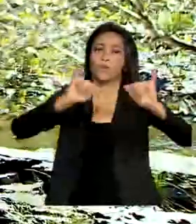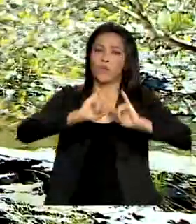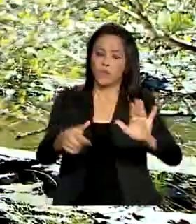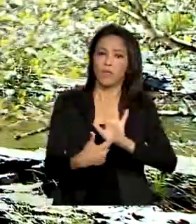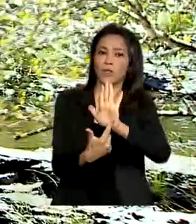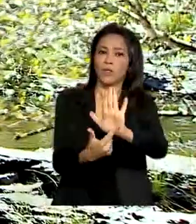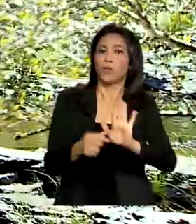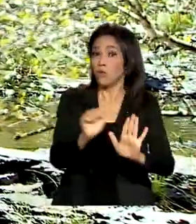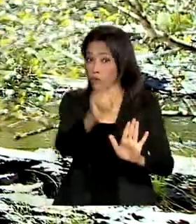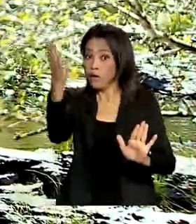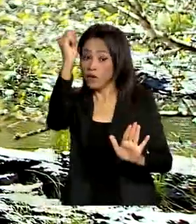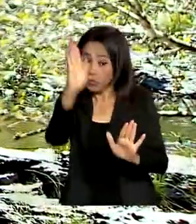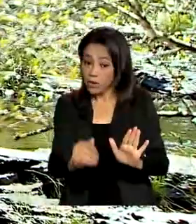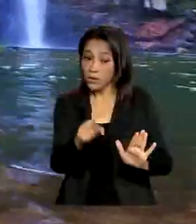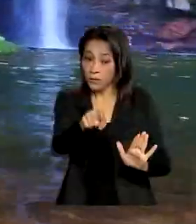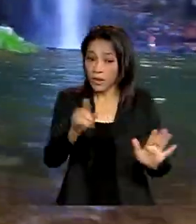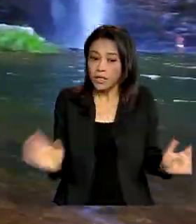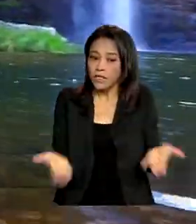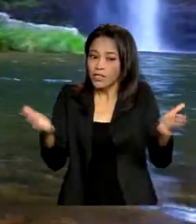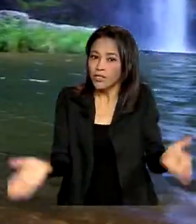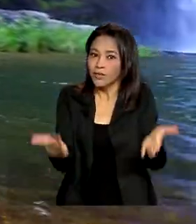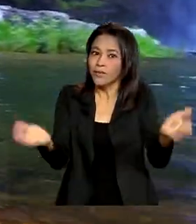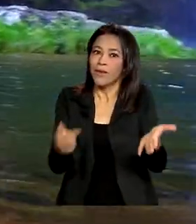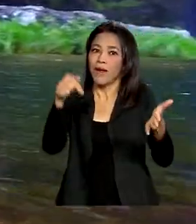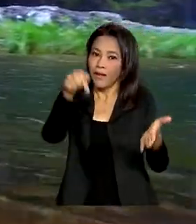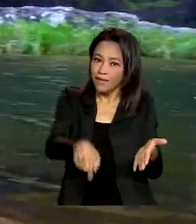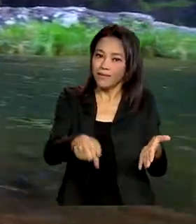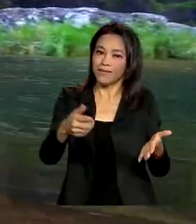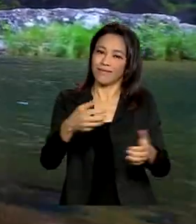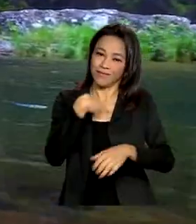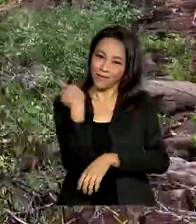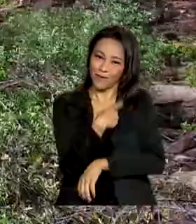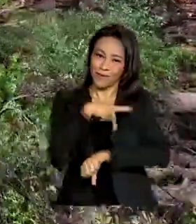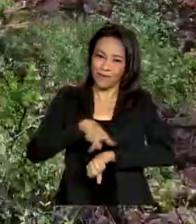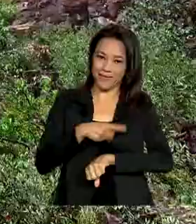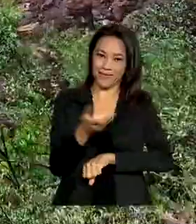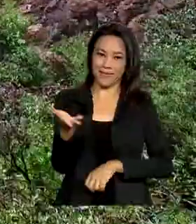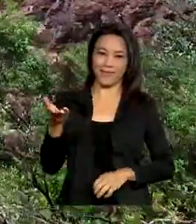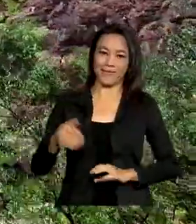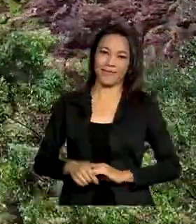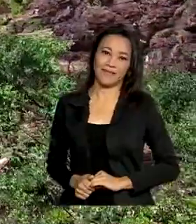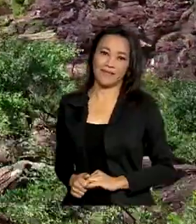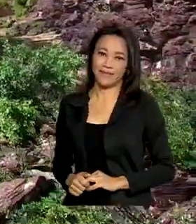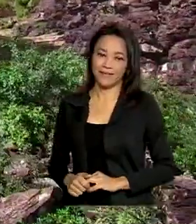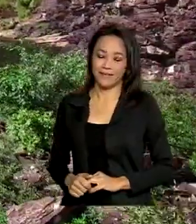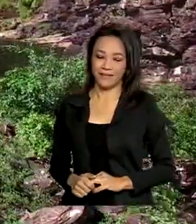vez mais o turismo estrangeiro ao nosso país. Legenda Zanotto